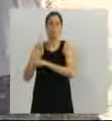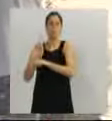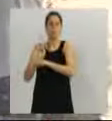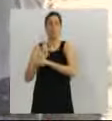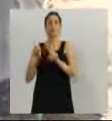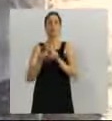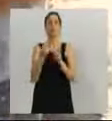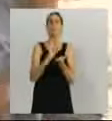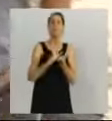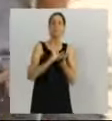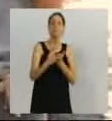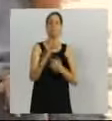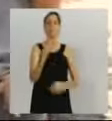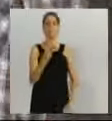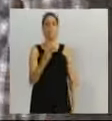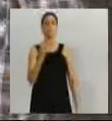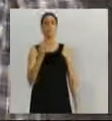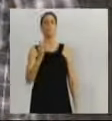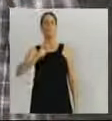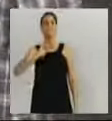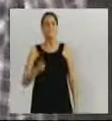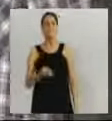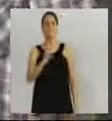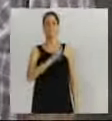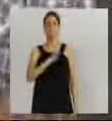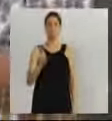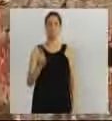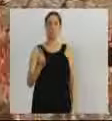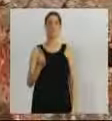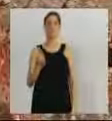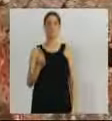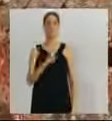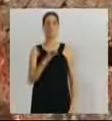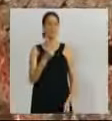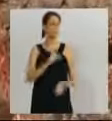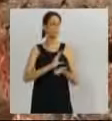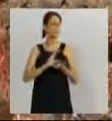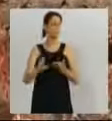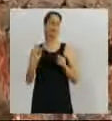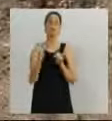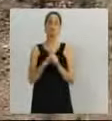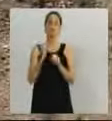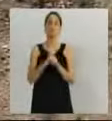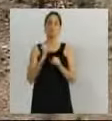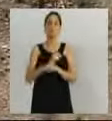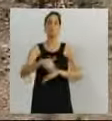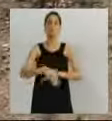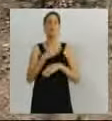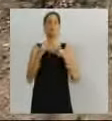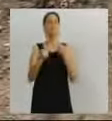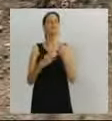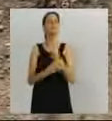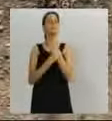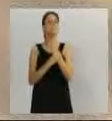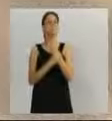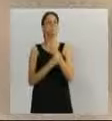financiamento de cerca de 4 milhões de reais, que serão investidos aí nessa região, para garantir segurança, especialmente